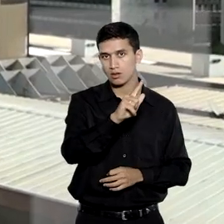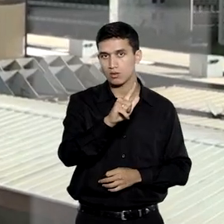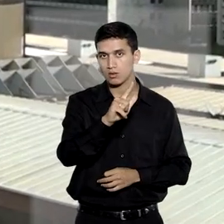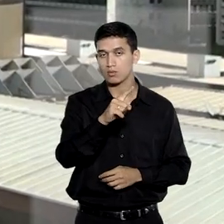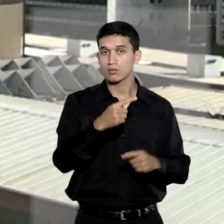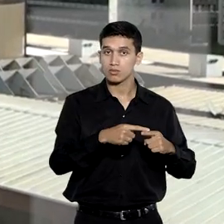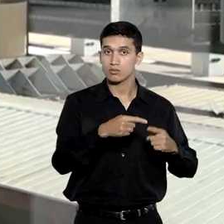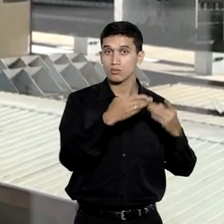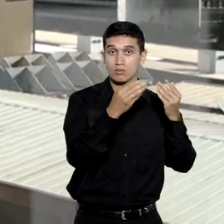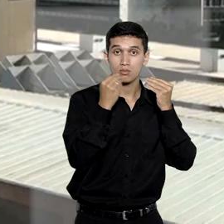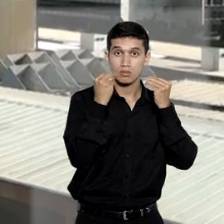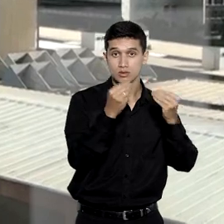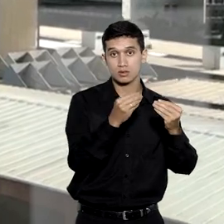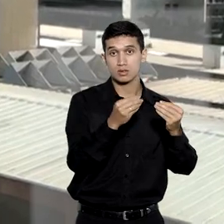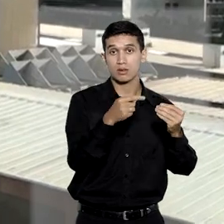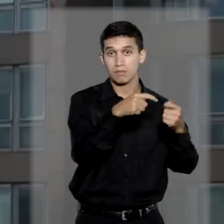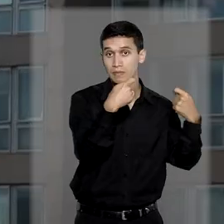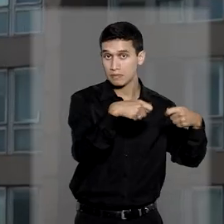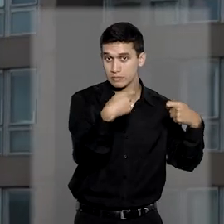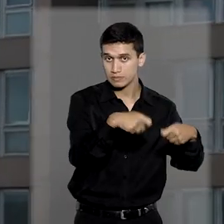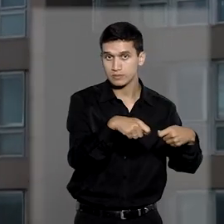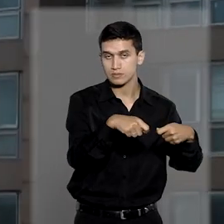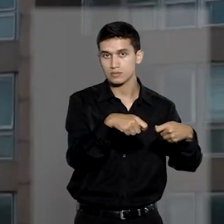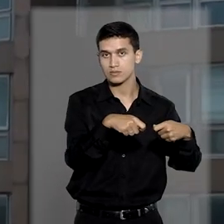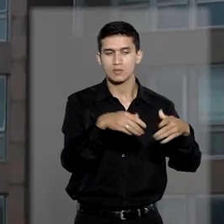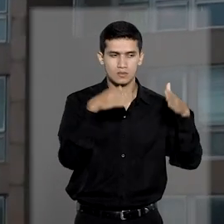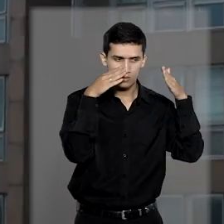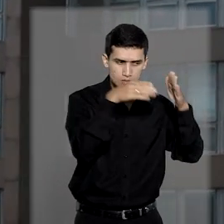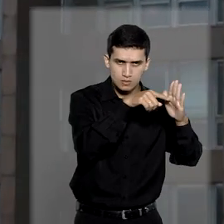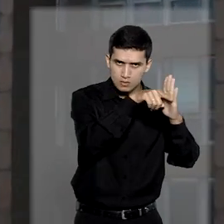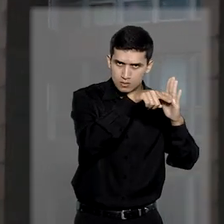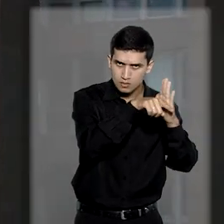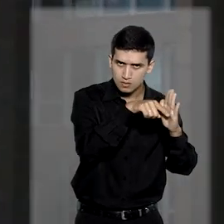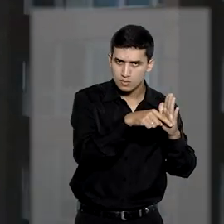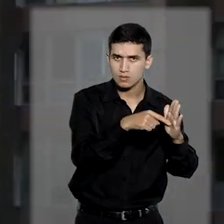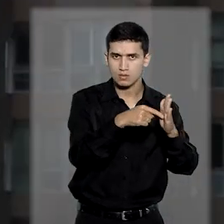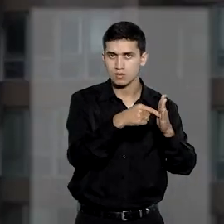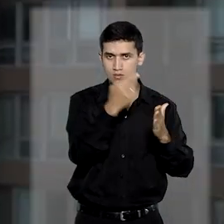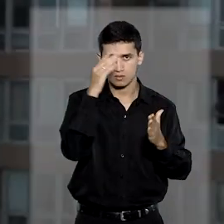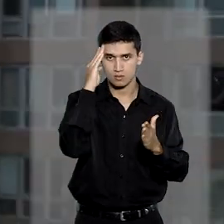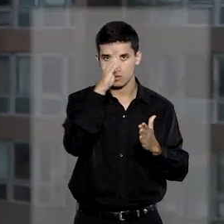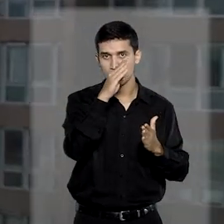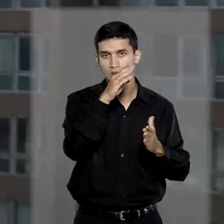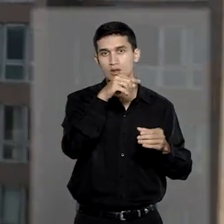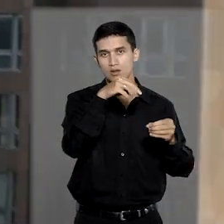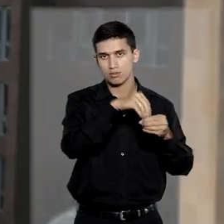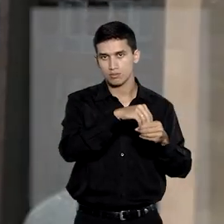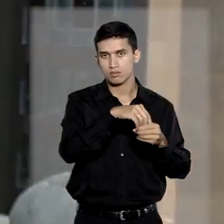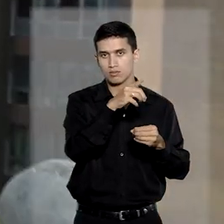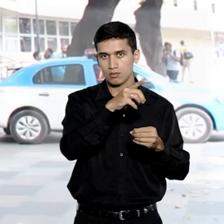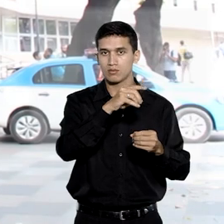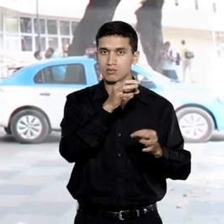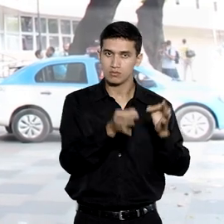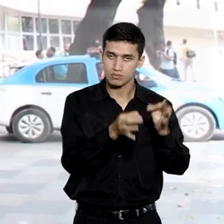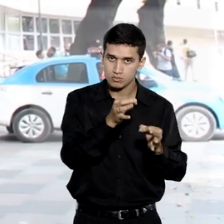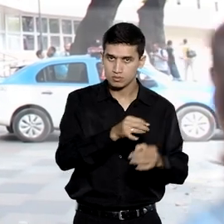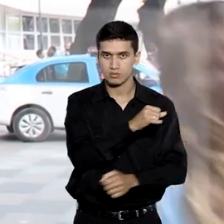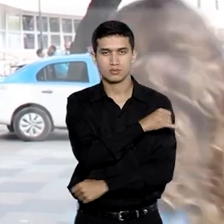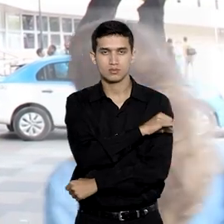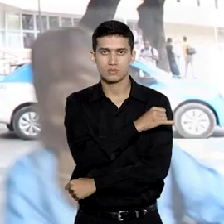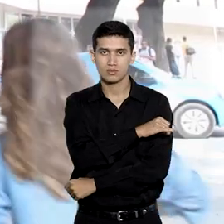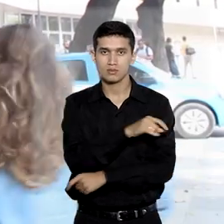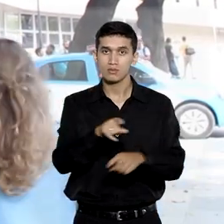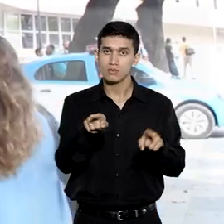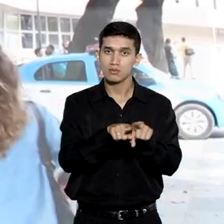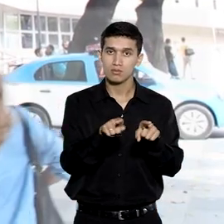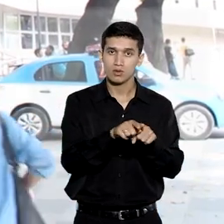questão diz respeito ao mérito da demanda e será objeto de análise na ação principal em trâmite na Justiça do Rio de Janeiro, inclusive